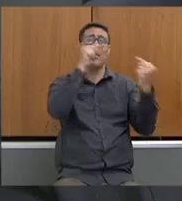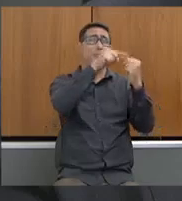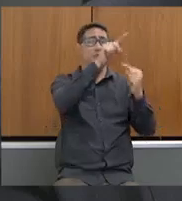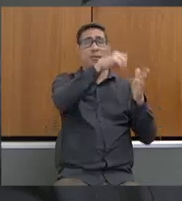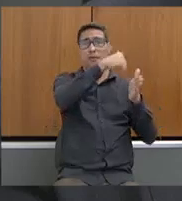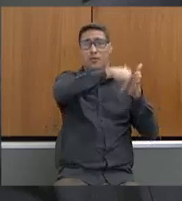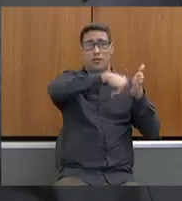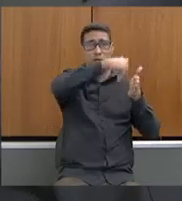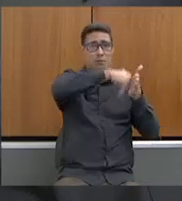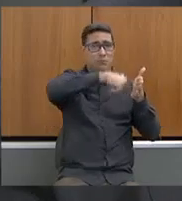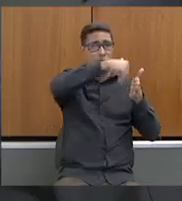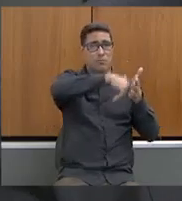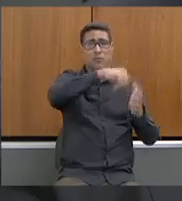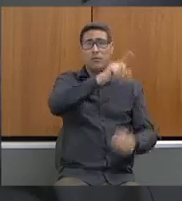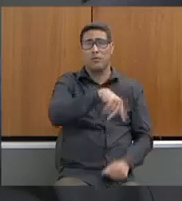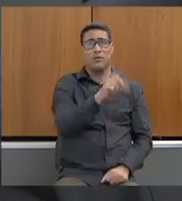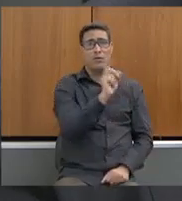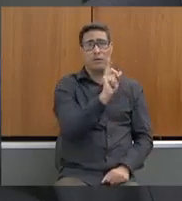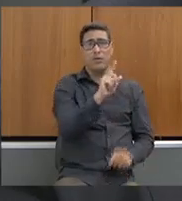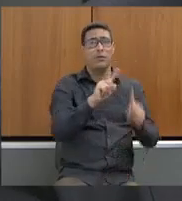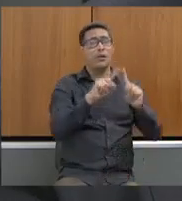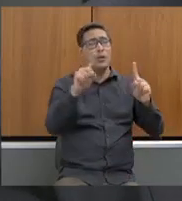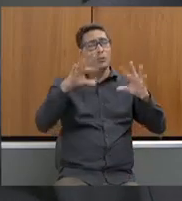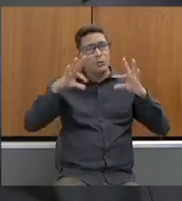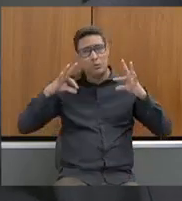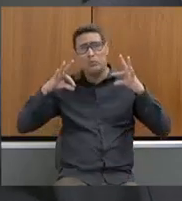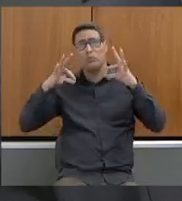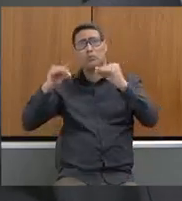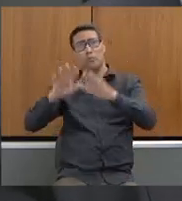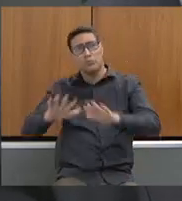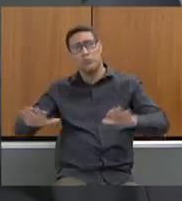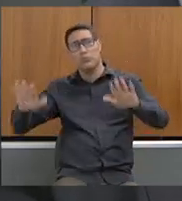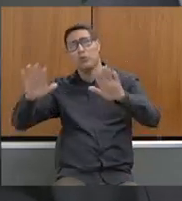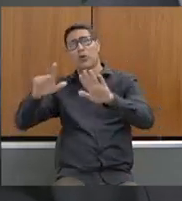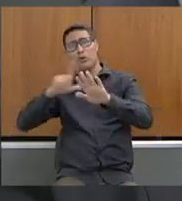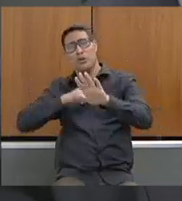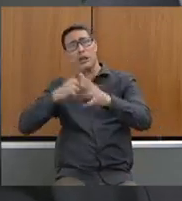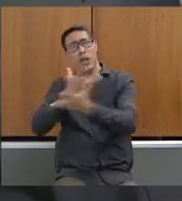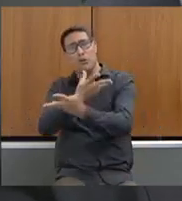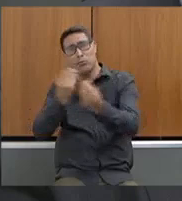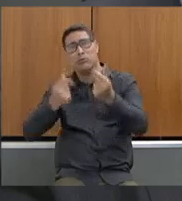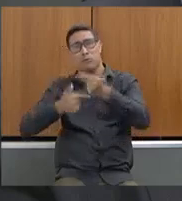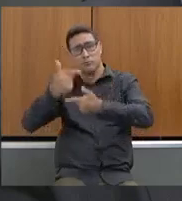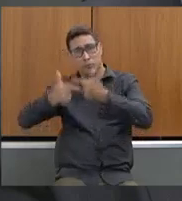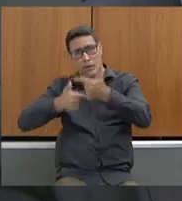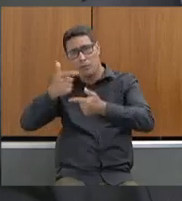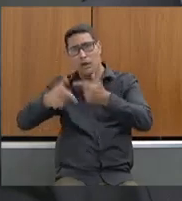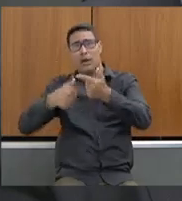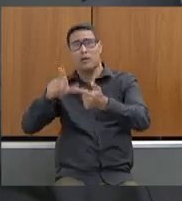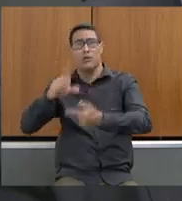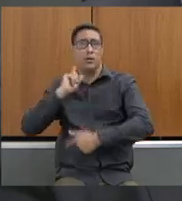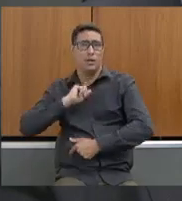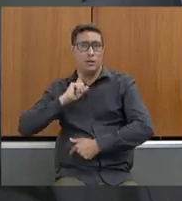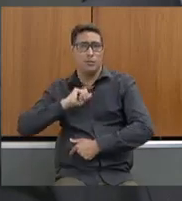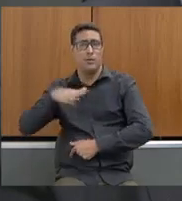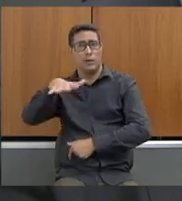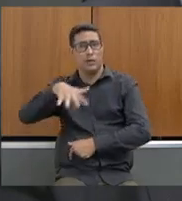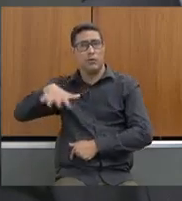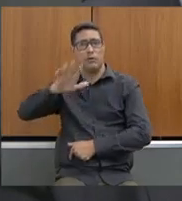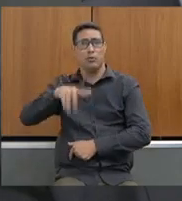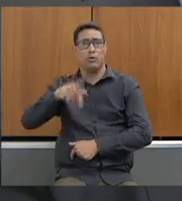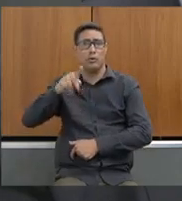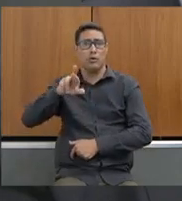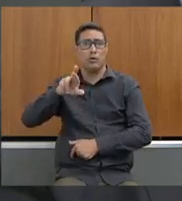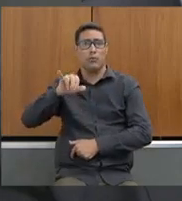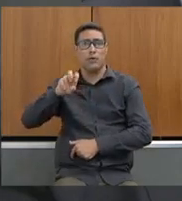questões gerais, onde que hoje realmente tem gerado muito emprego em Minas, que é realmente o setor privado que